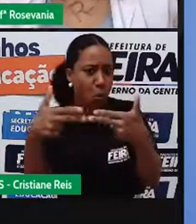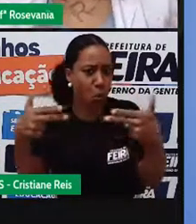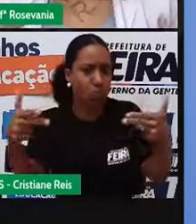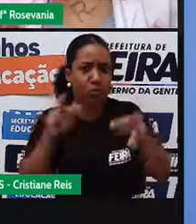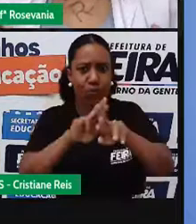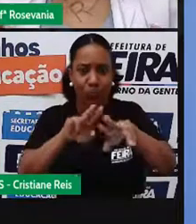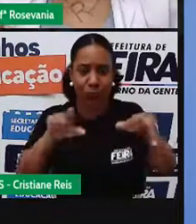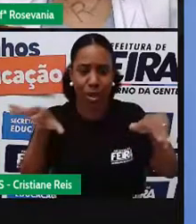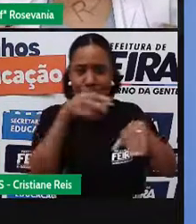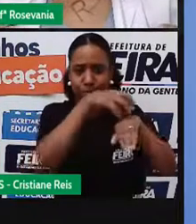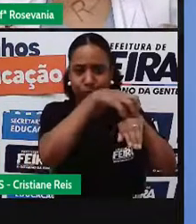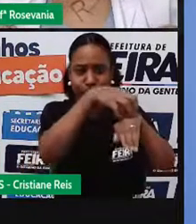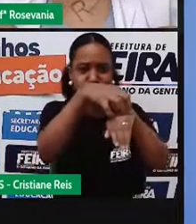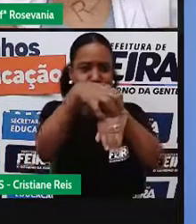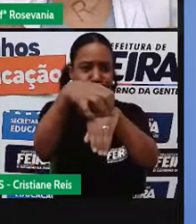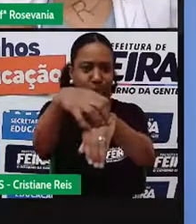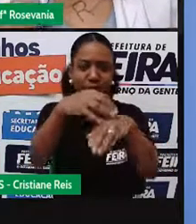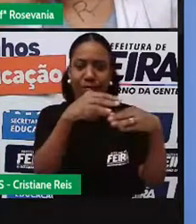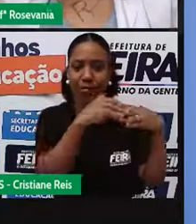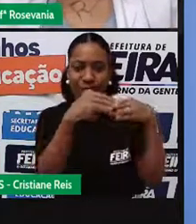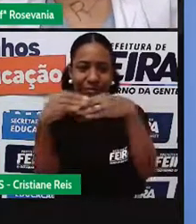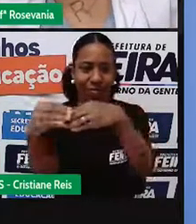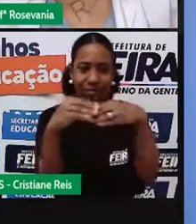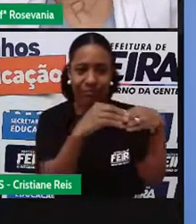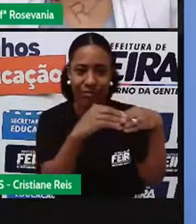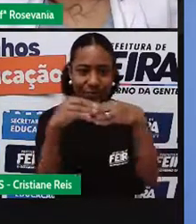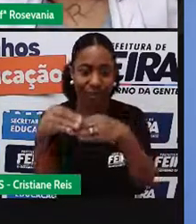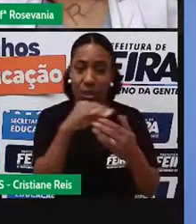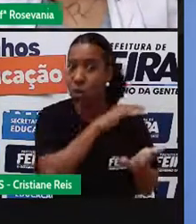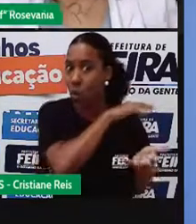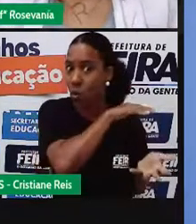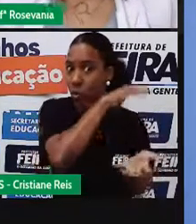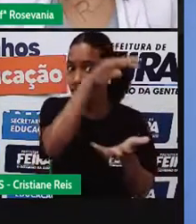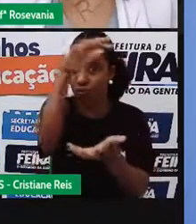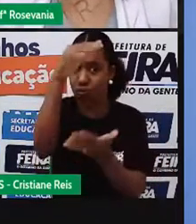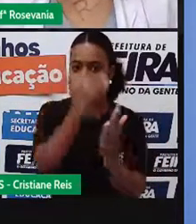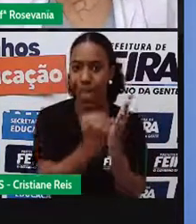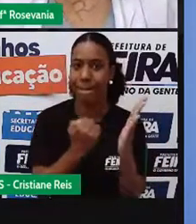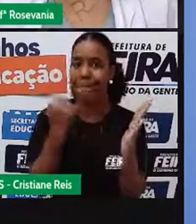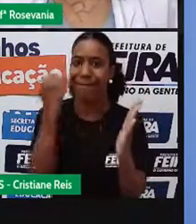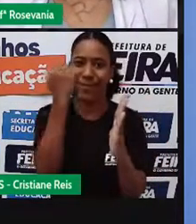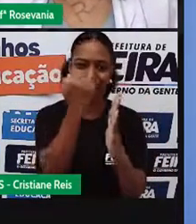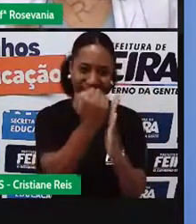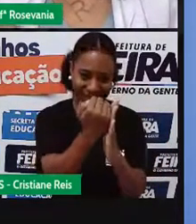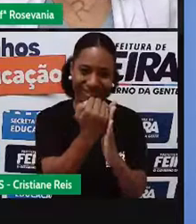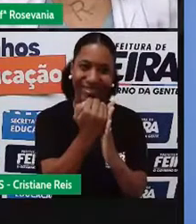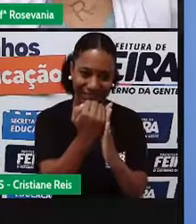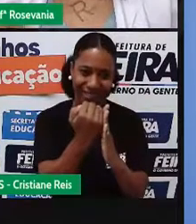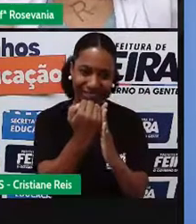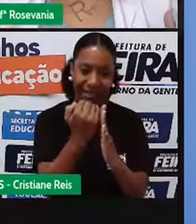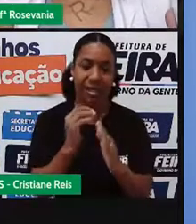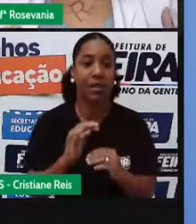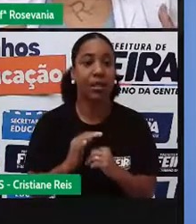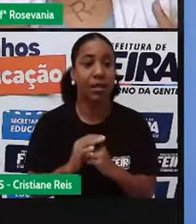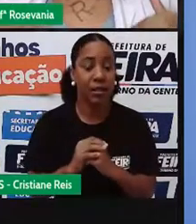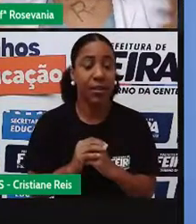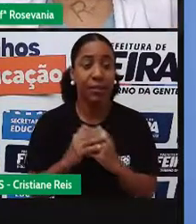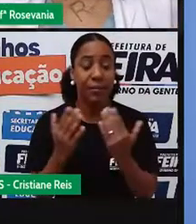mas eles, é, é, numa quantidade bem maior também, né, diga-se de passagem, e é